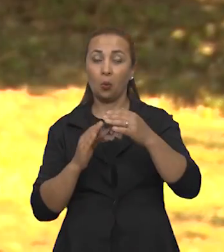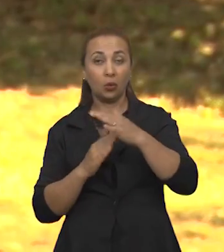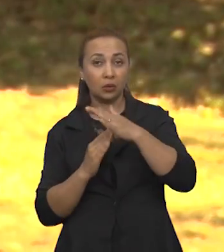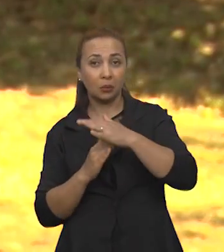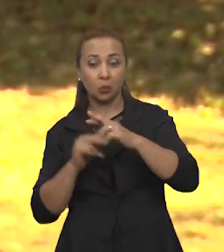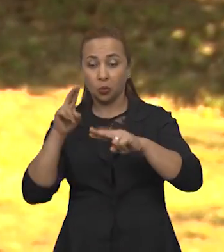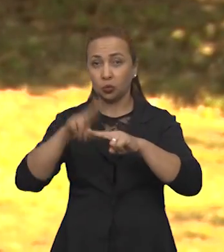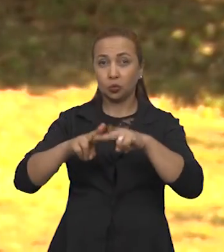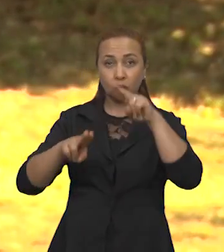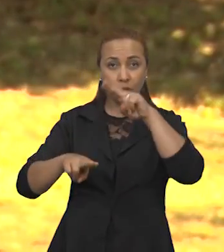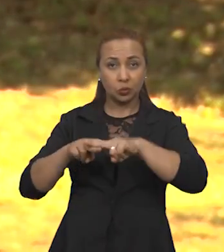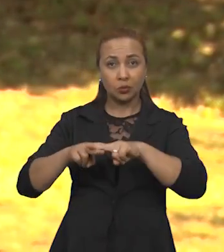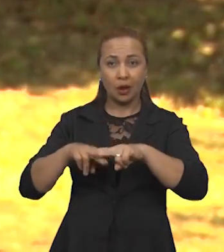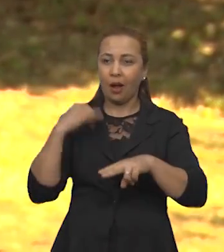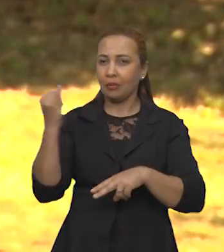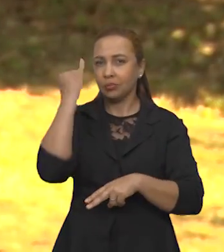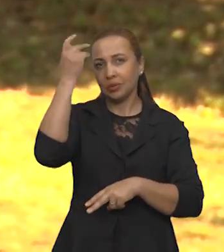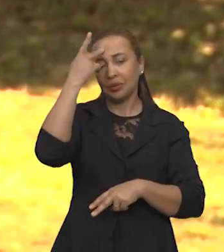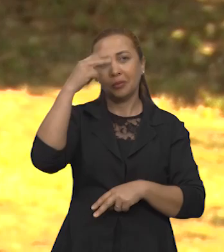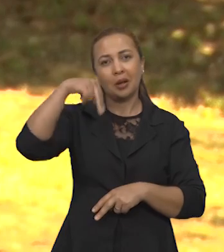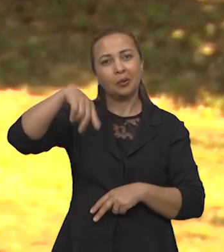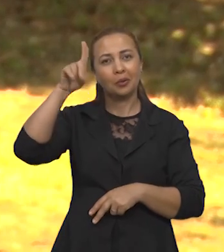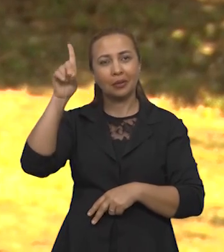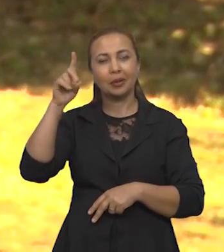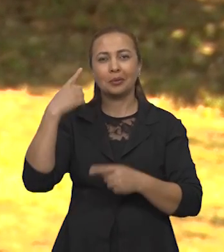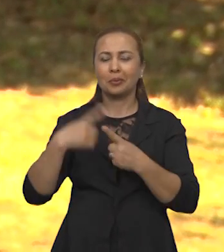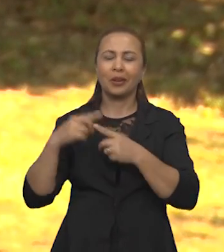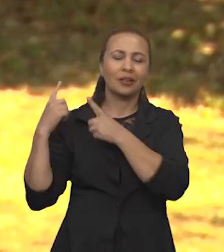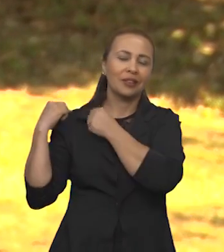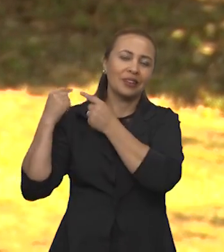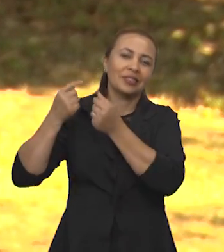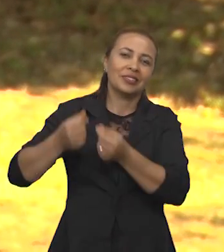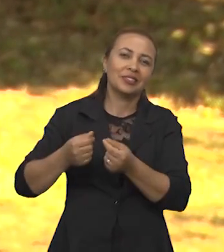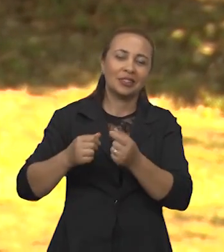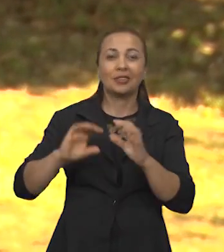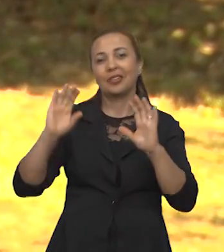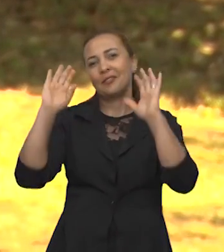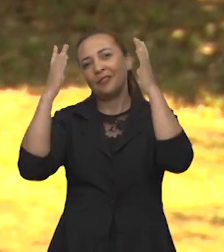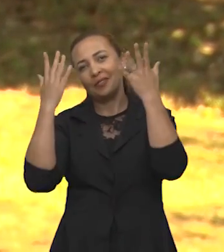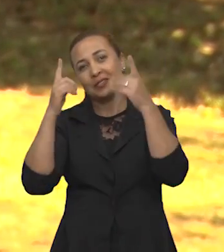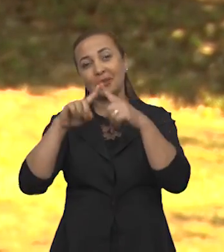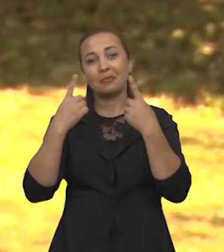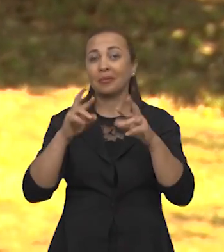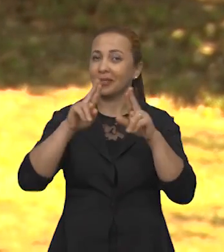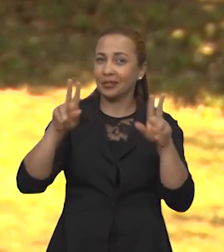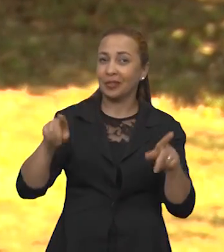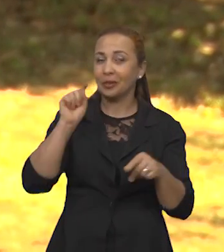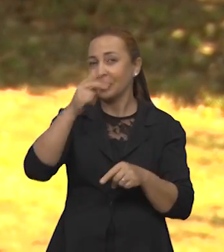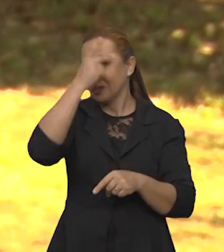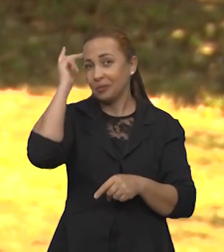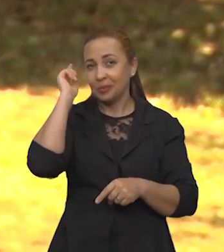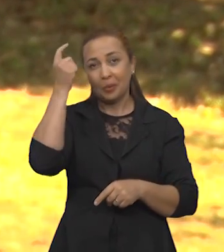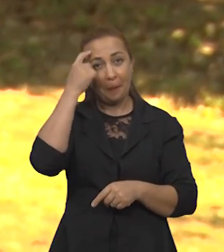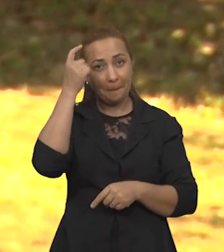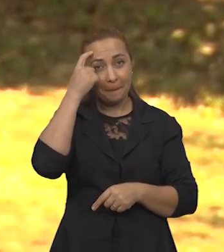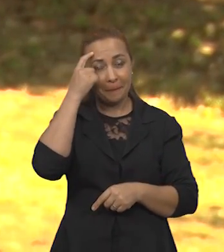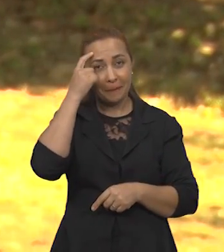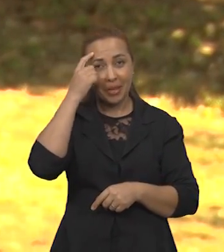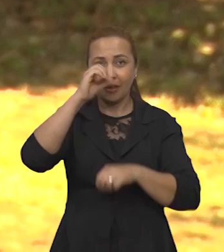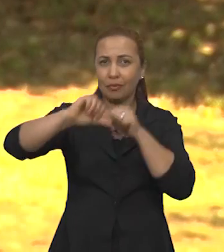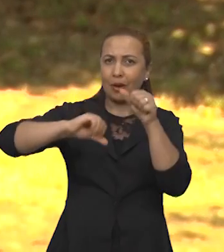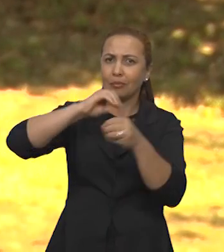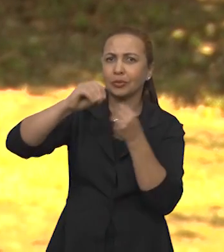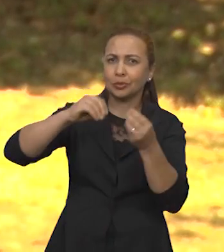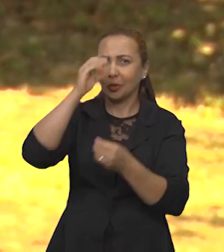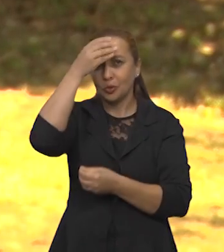O período junino é muito importante para o Nordeste, devido à tradição dos festejos. Mas diferente do que muita gente pensa,